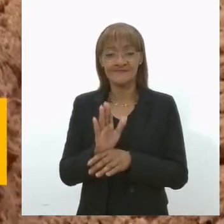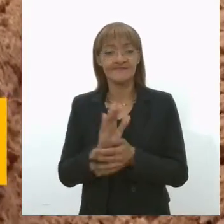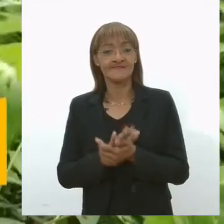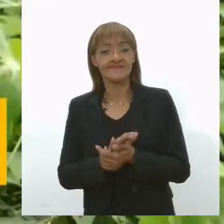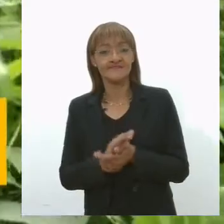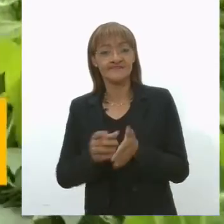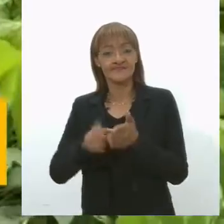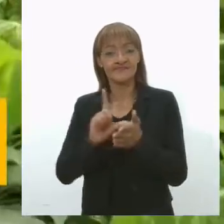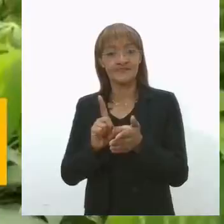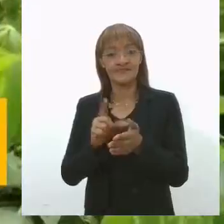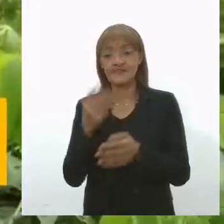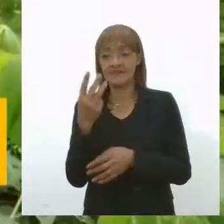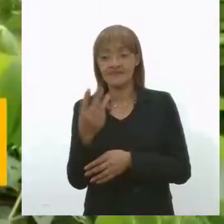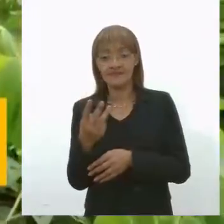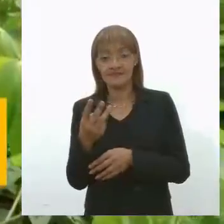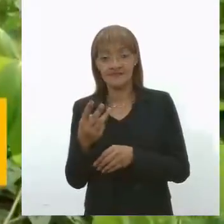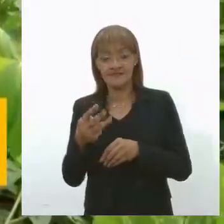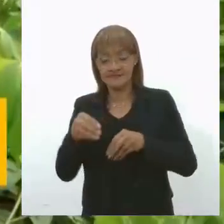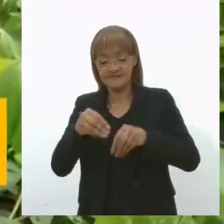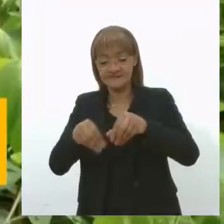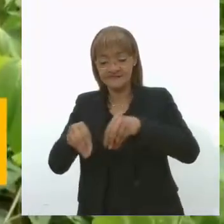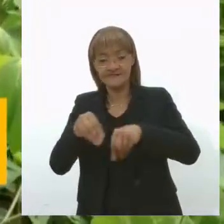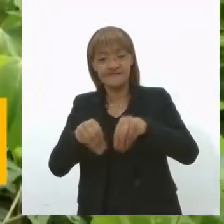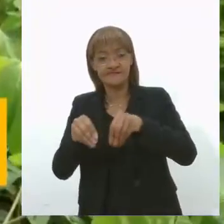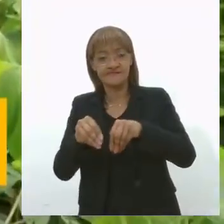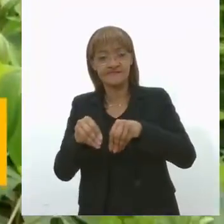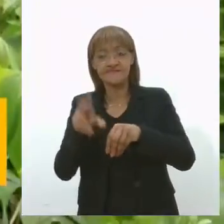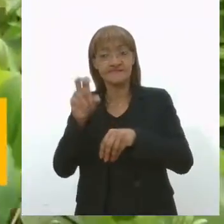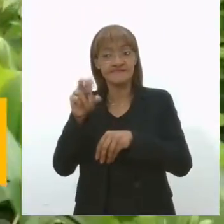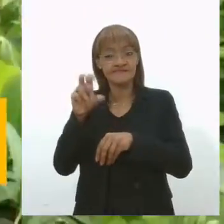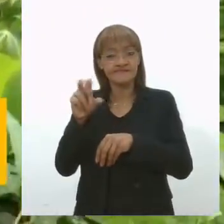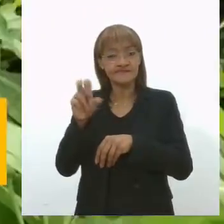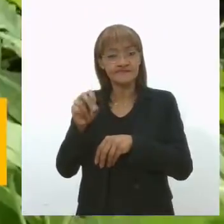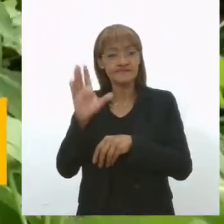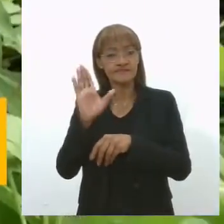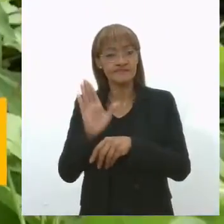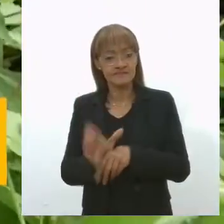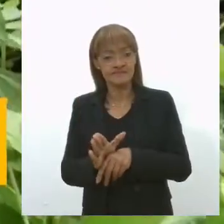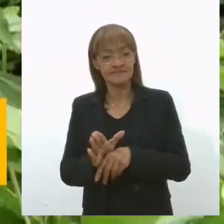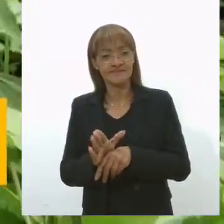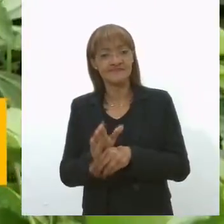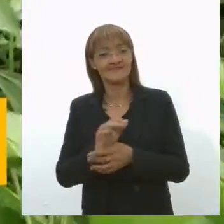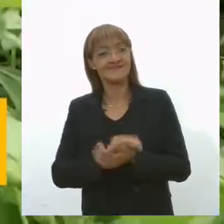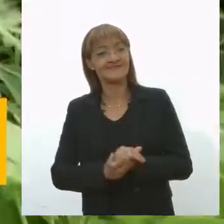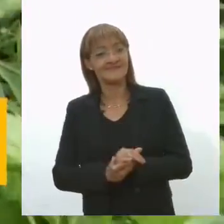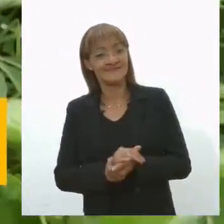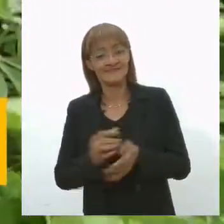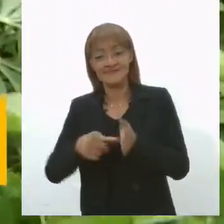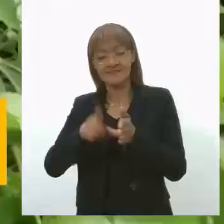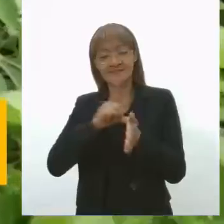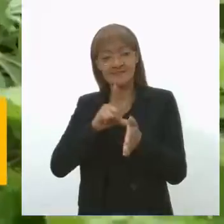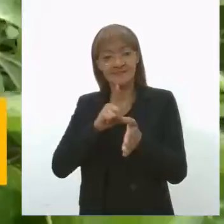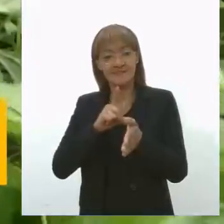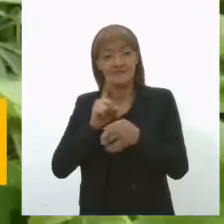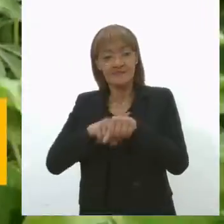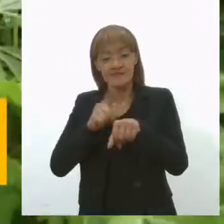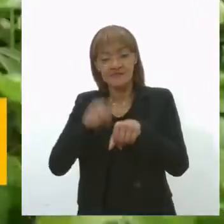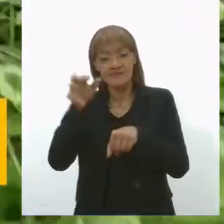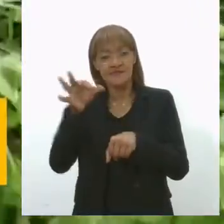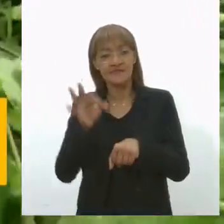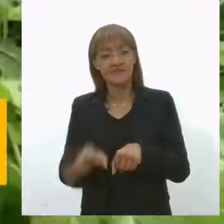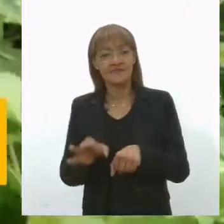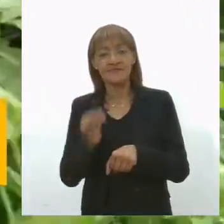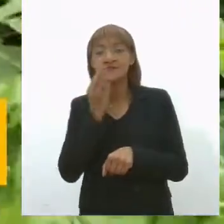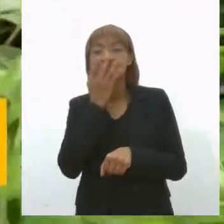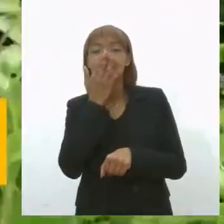sementes. Cada raminho dá cerca de 50 bagens, que é essa parte comestível. Antes do tempo certo, o amendoim tem essa coloração mais